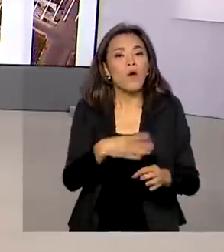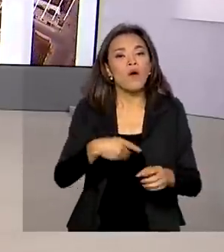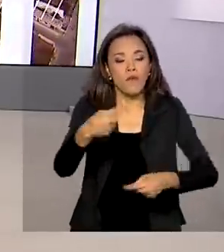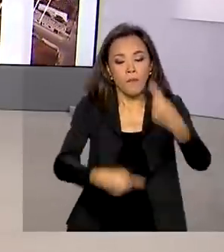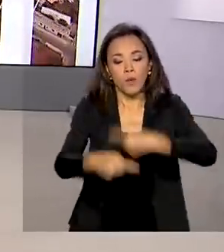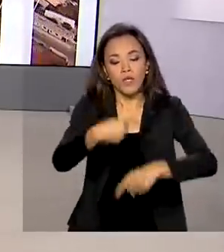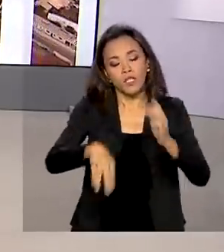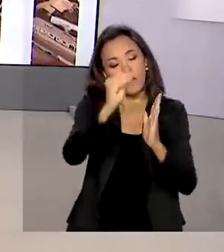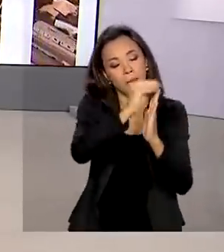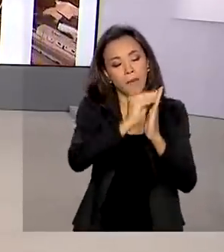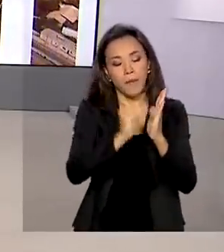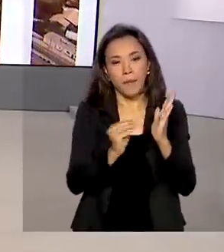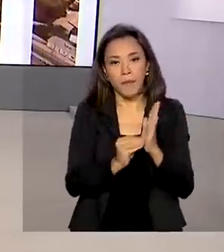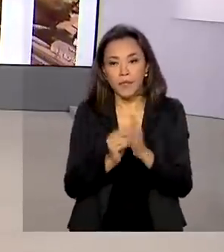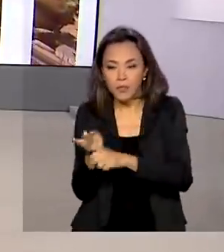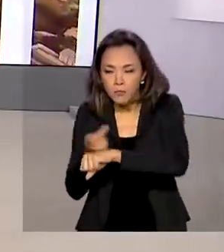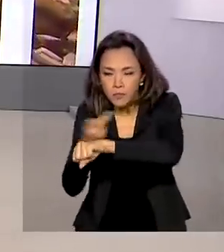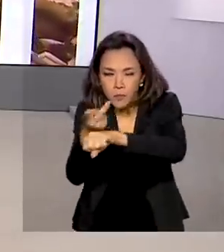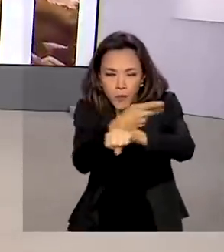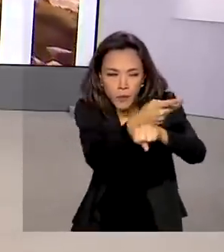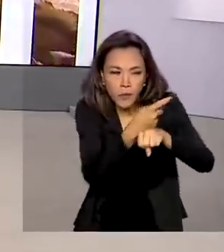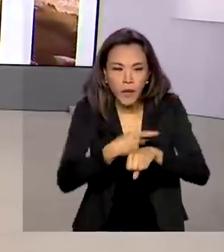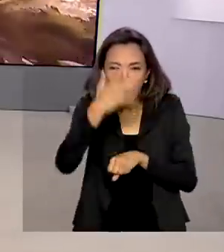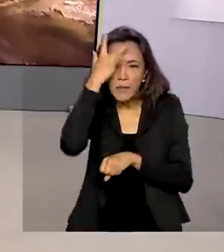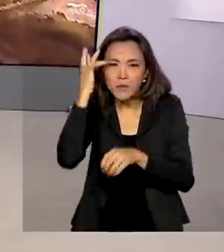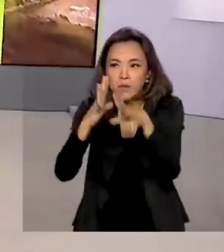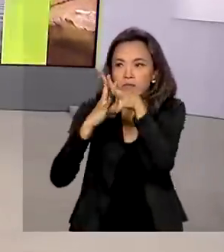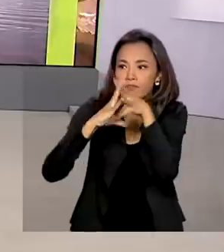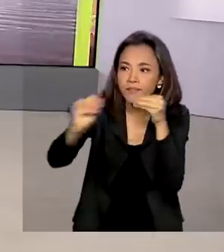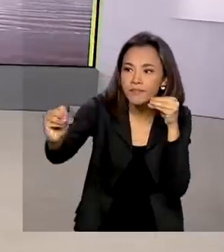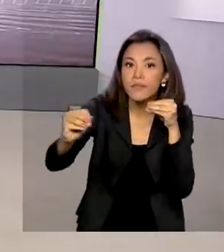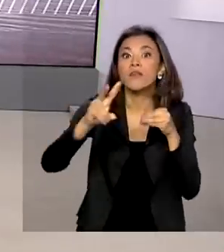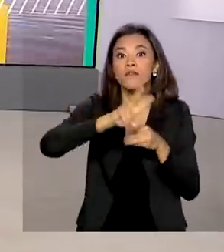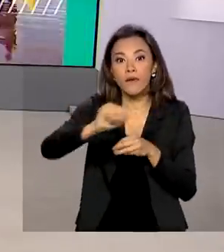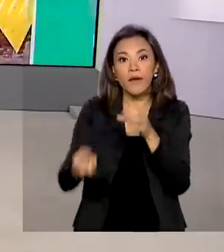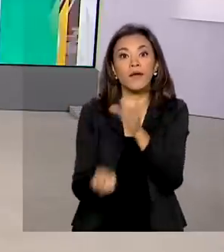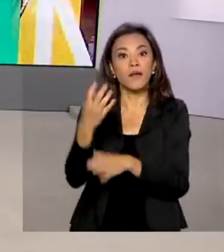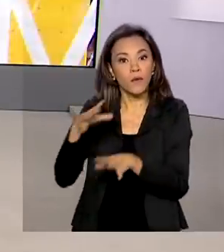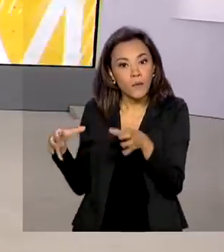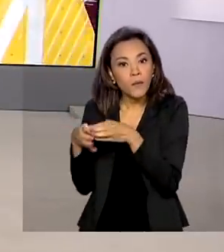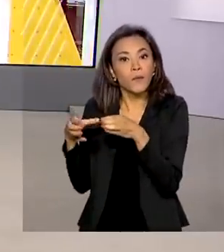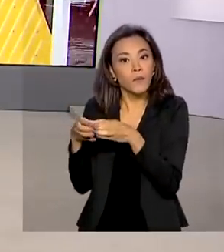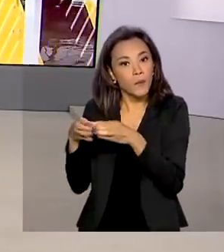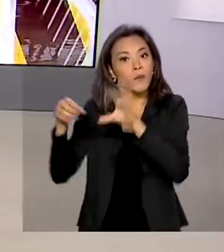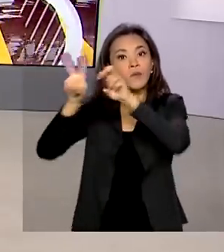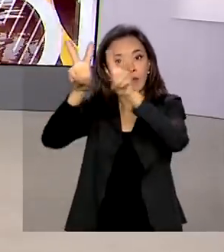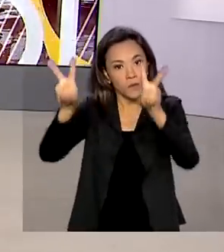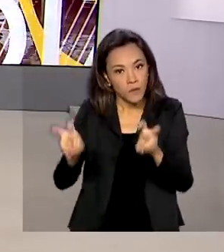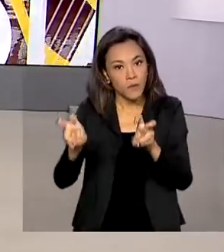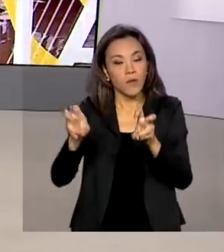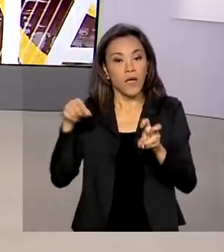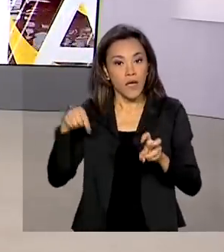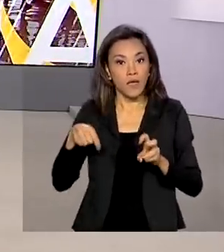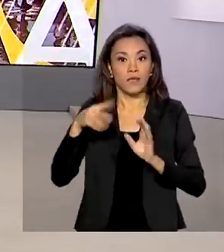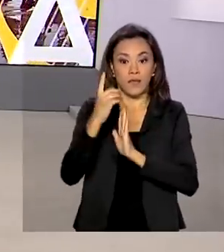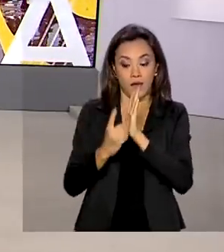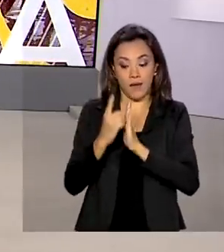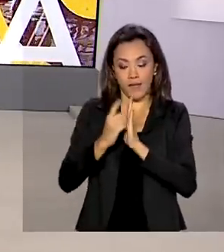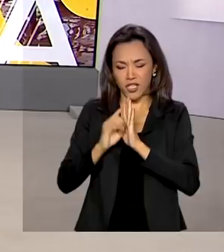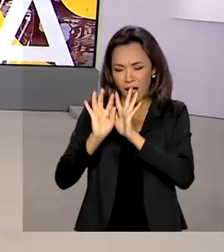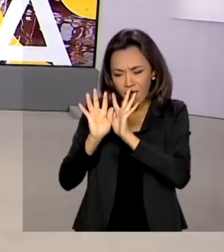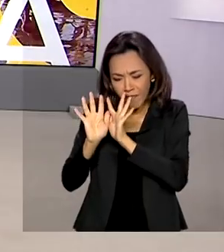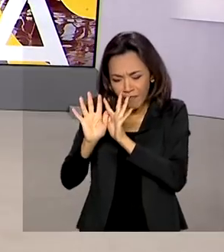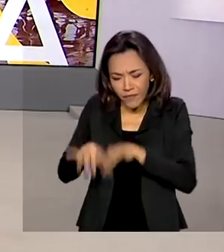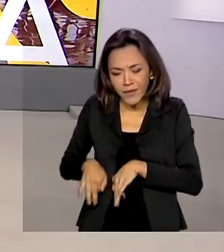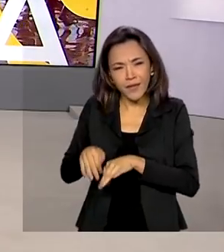busca de pessoas desaparecidas e vai criar um comitê para tratar especificamente do assunto. O decreto está em fase final